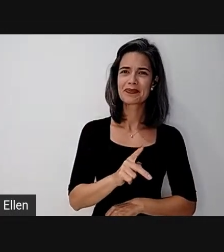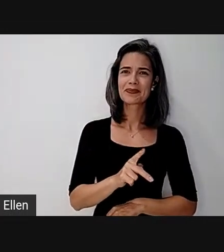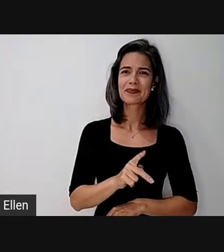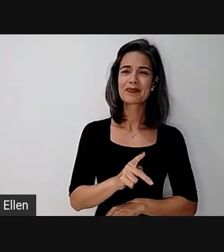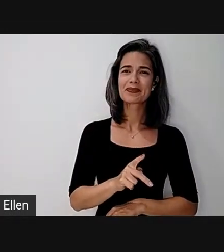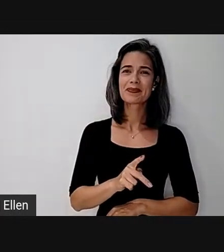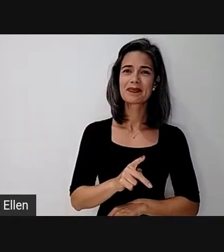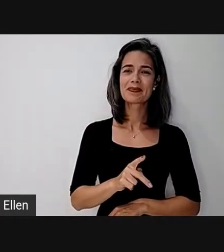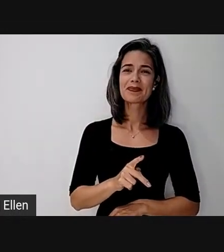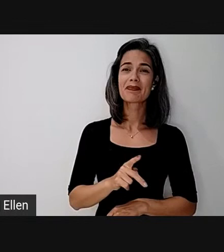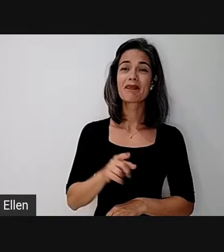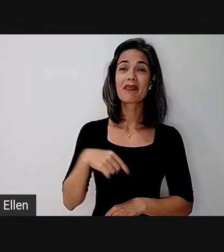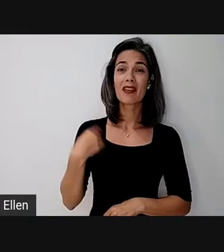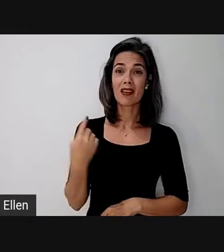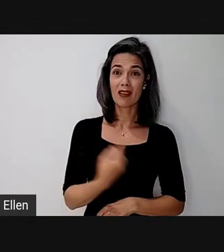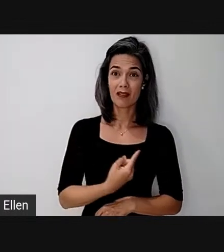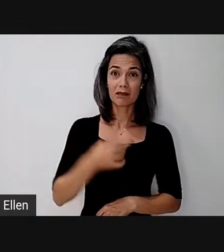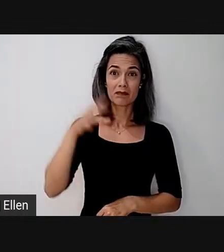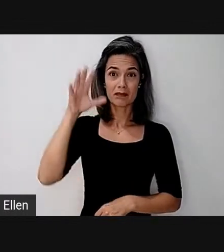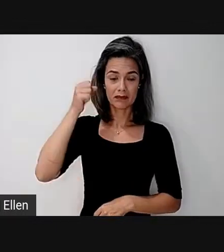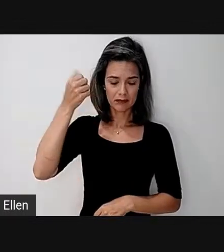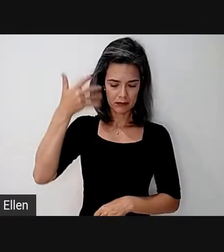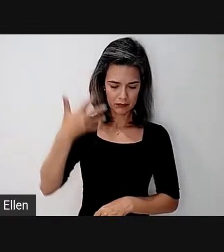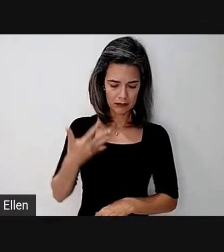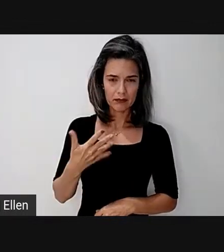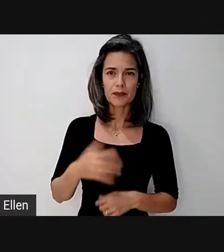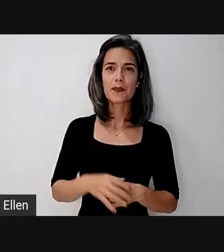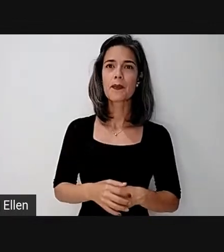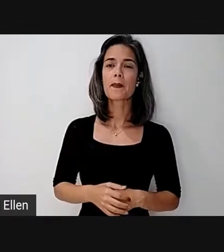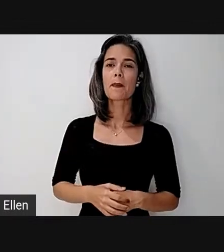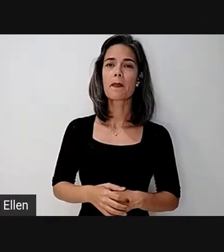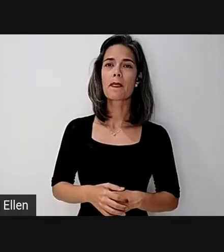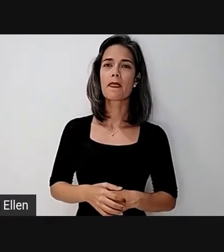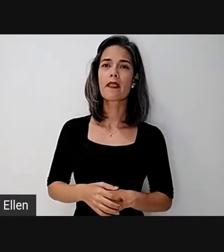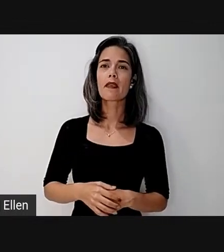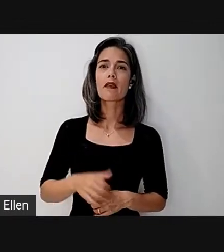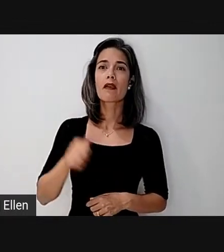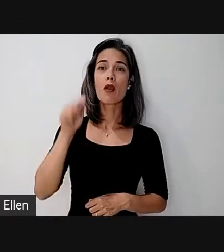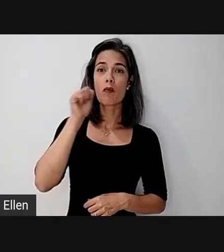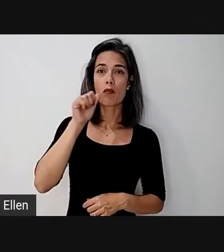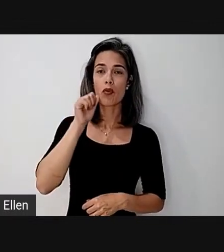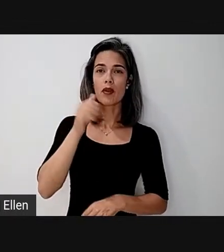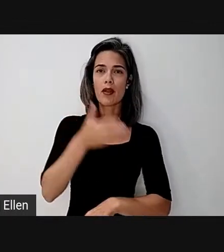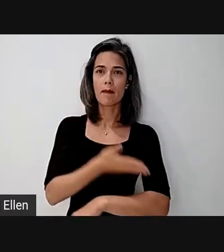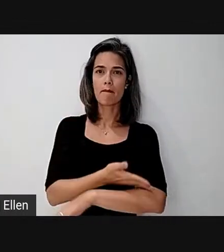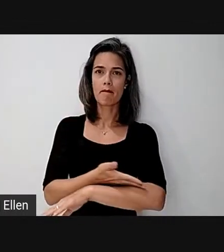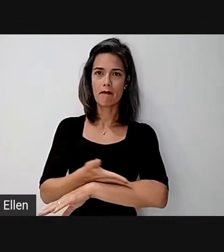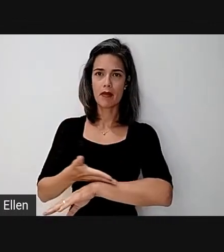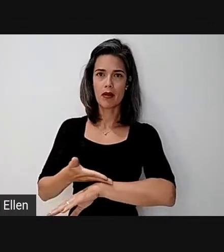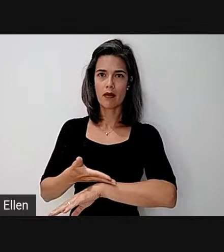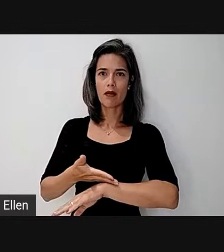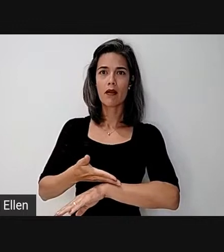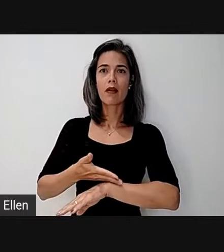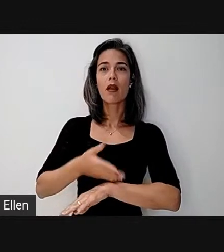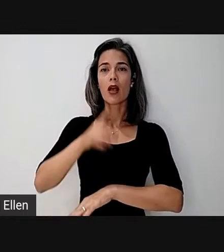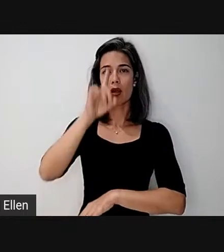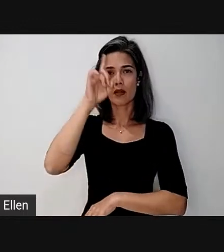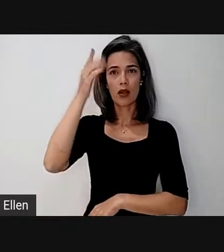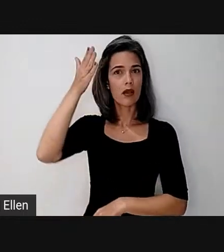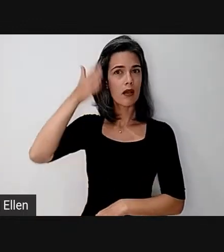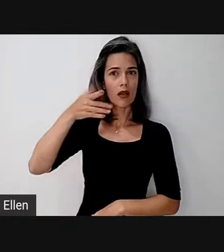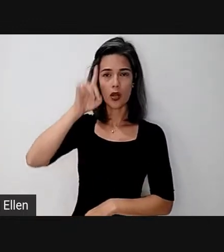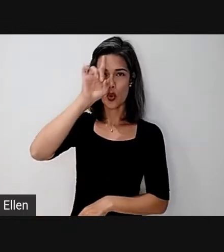Vou fazer minha audiodescrição. Sou mulher branca, loira, com os olhos